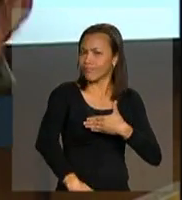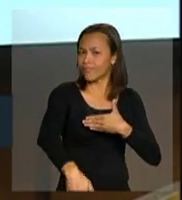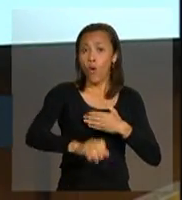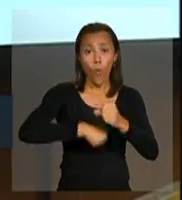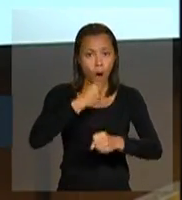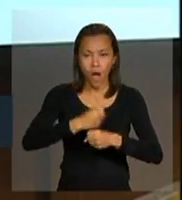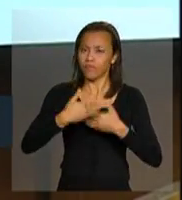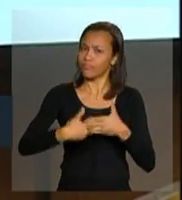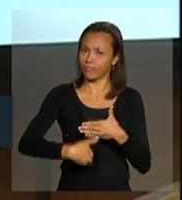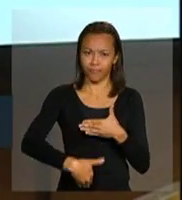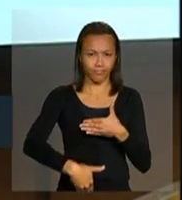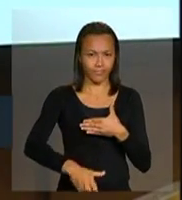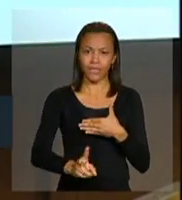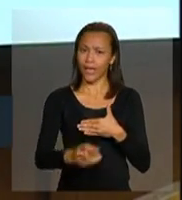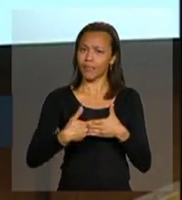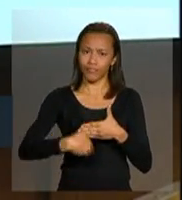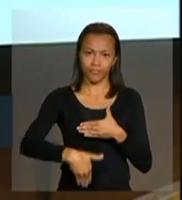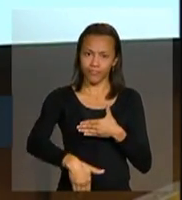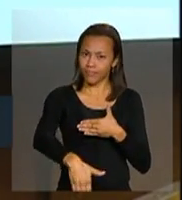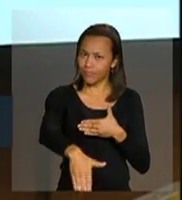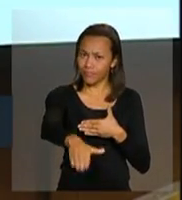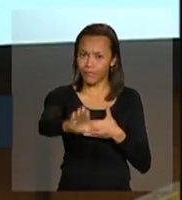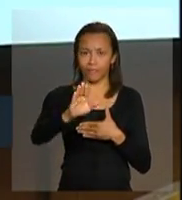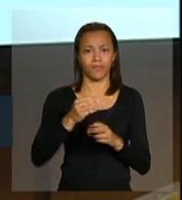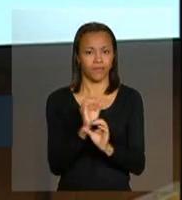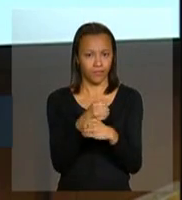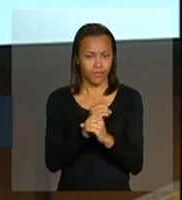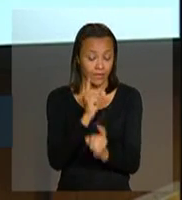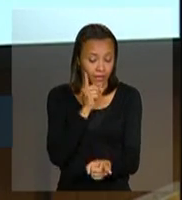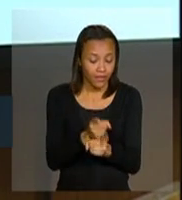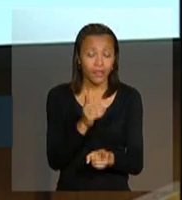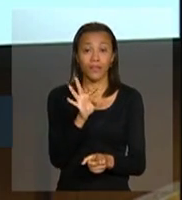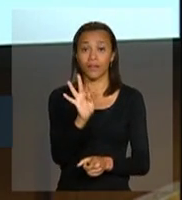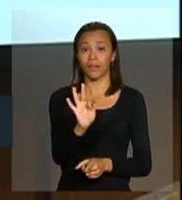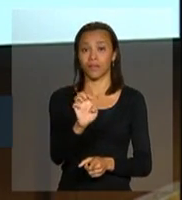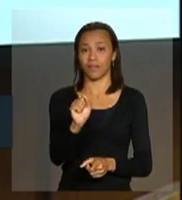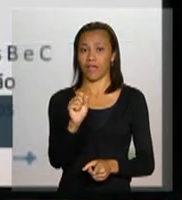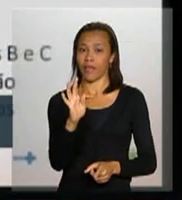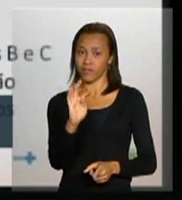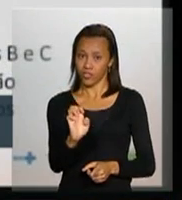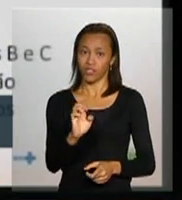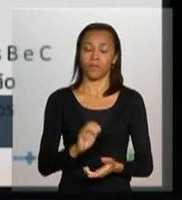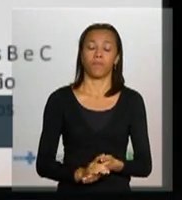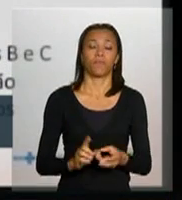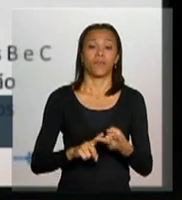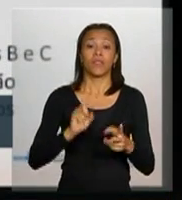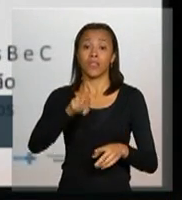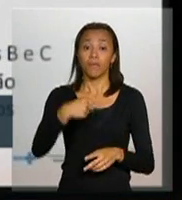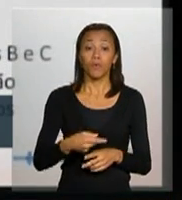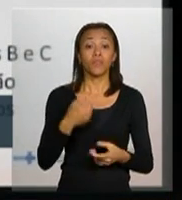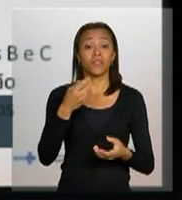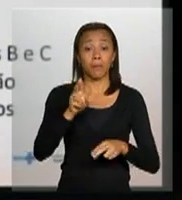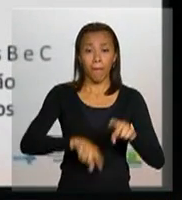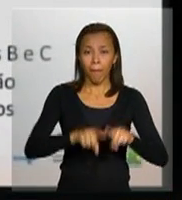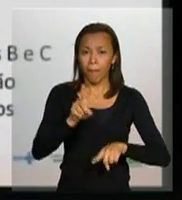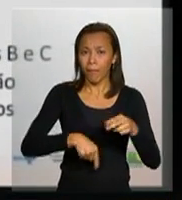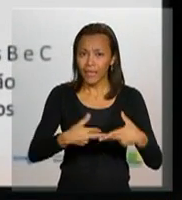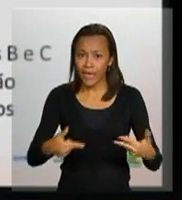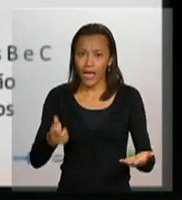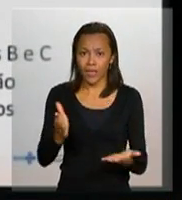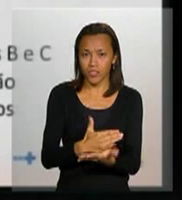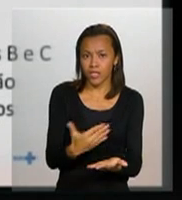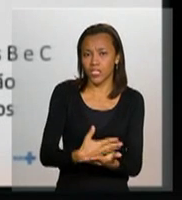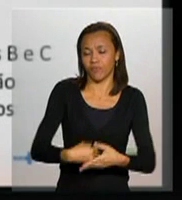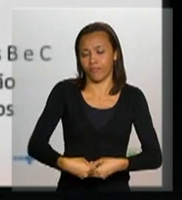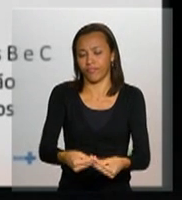tempo inteiro com oferecimento de diagnóstico para todos. Então, atividade, já comentei, com distribuição de insumos de prevenção, materiais informativos, alguns